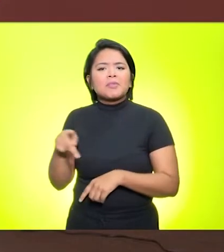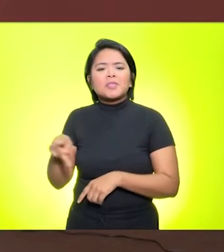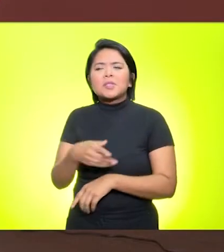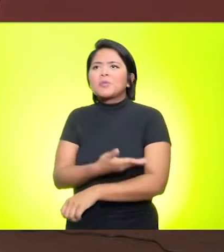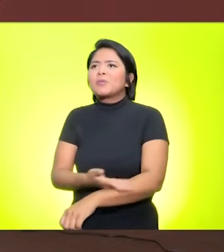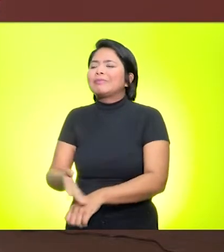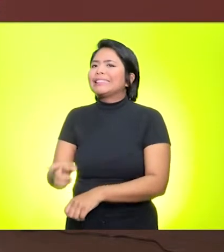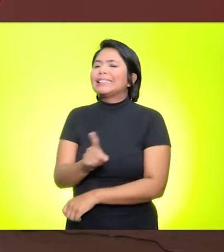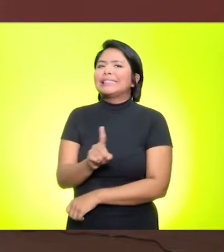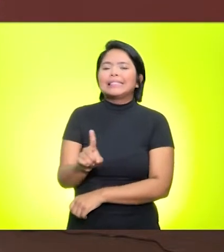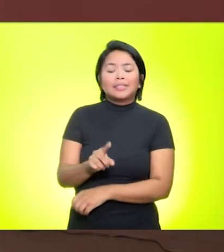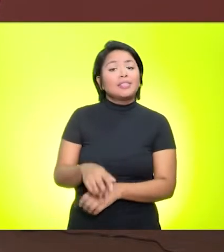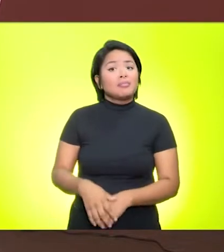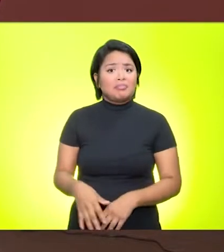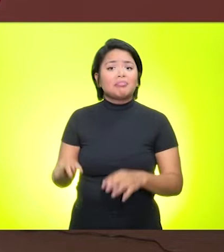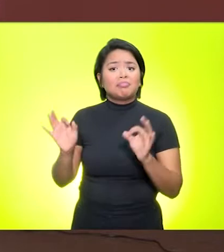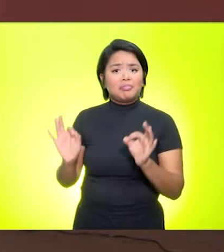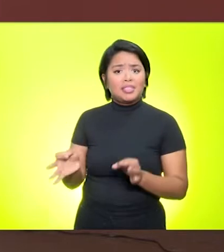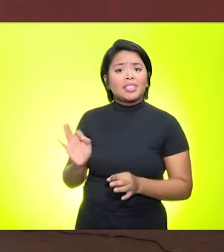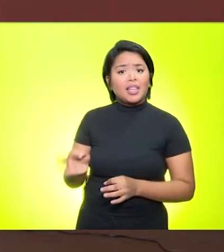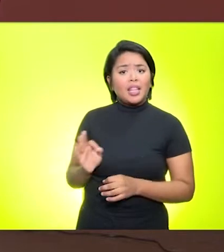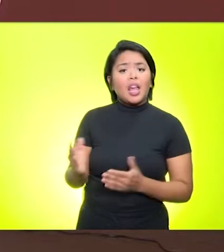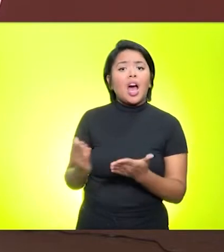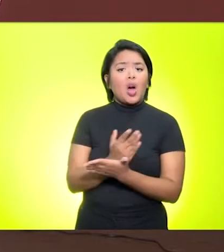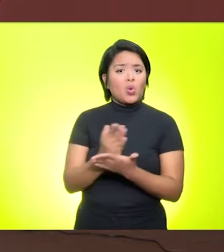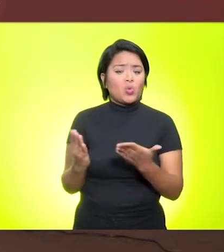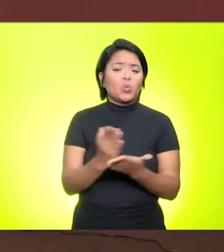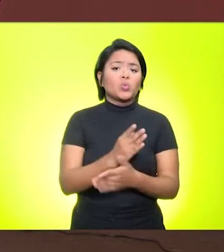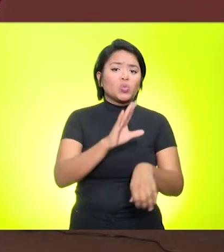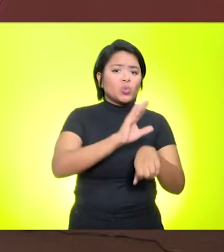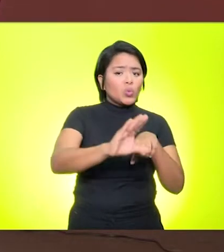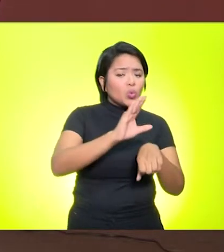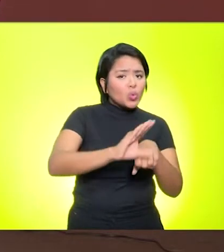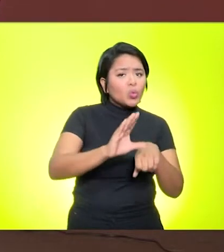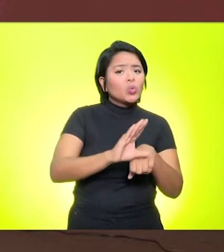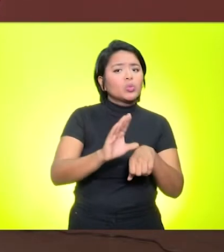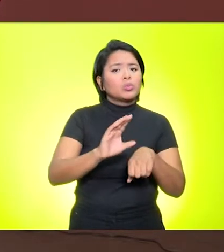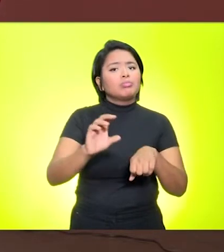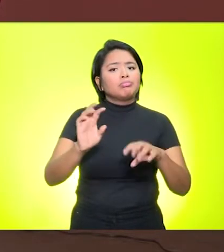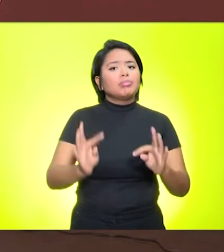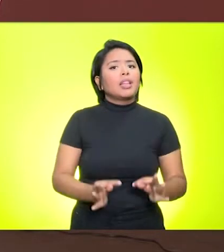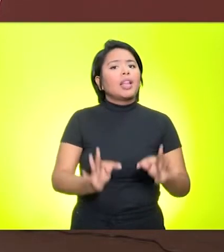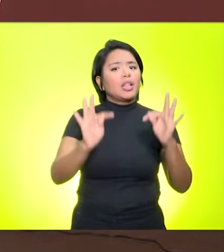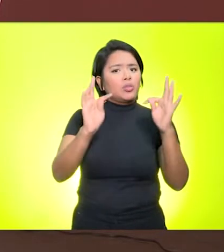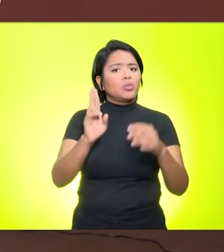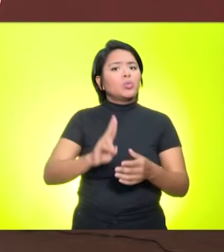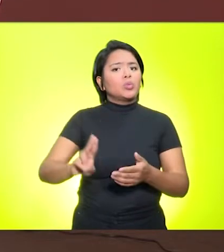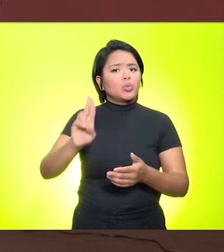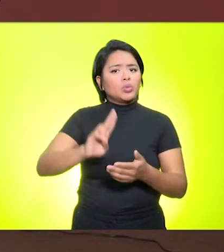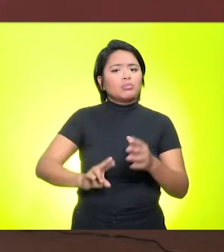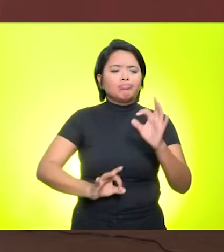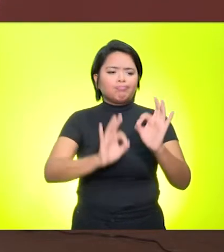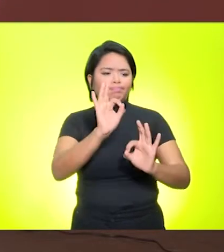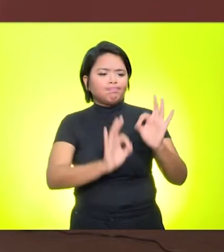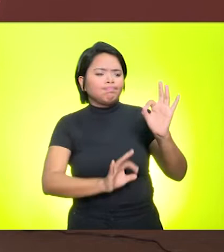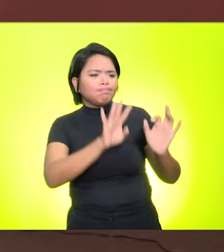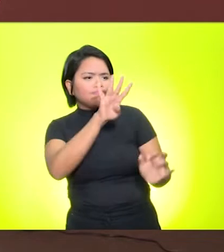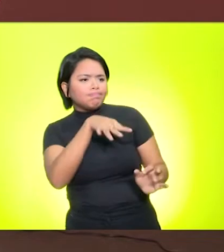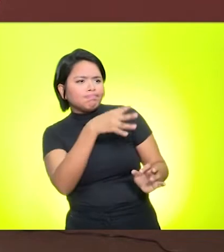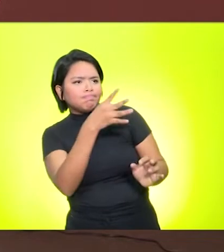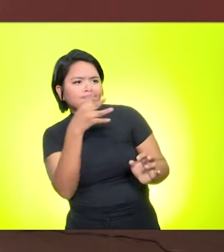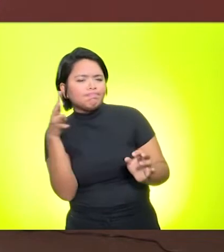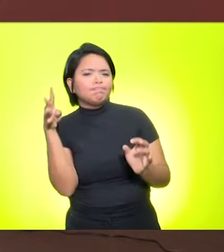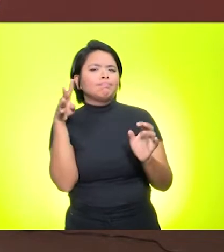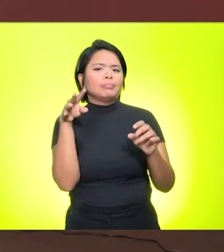cursos, alguns cursos e professores já utilizavam bastante as tecnologias para o seu planejamento, ou seja, para